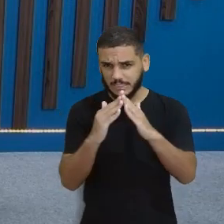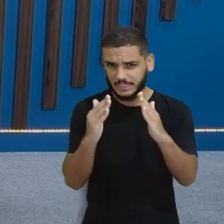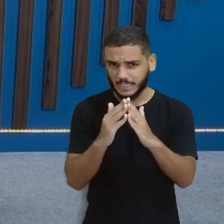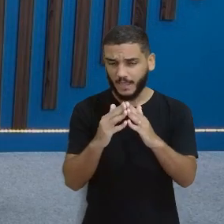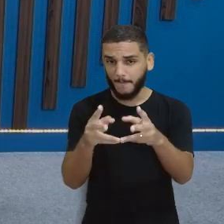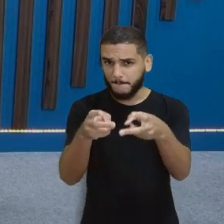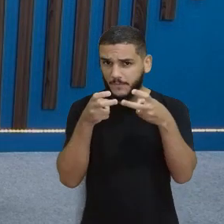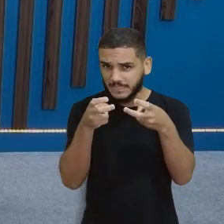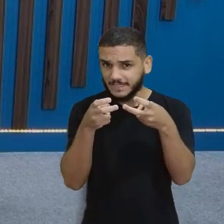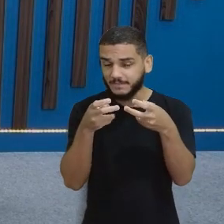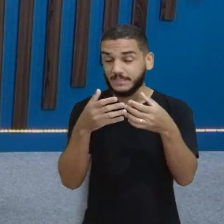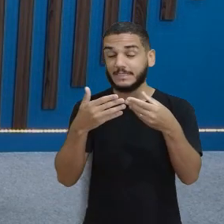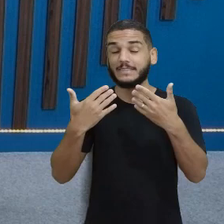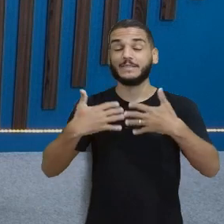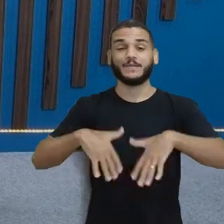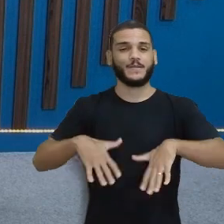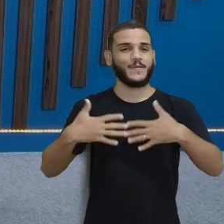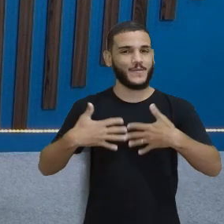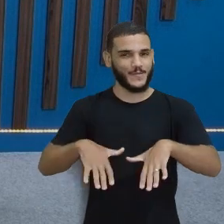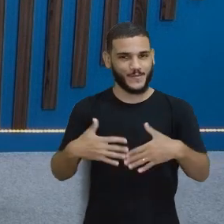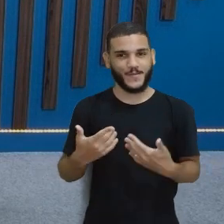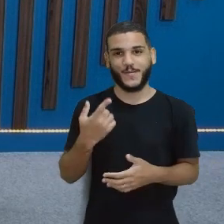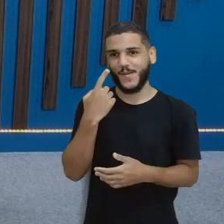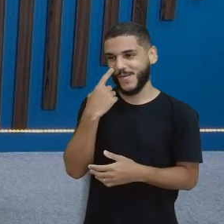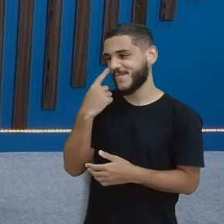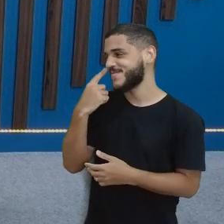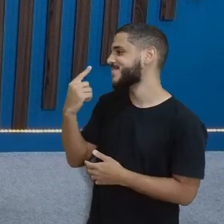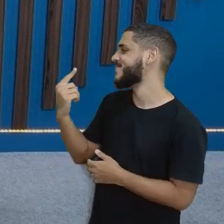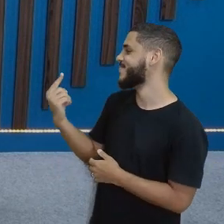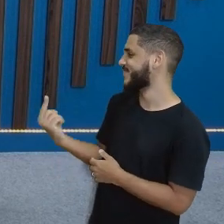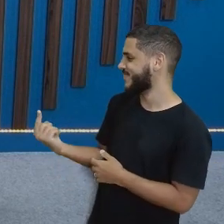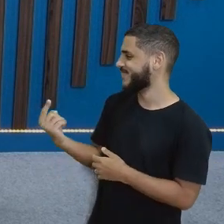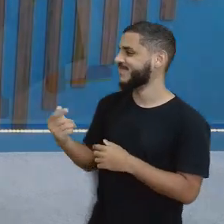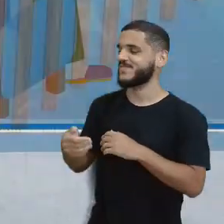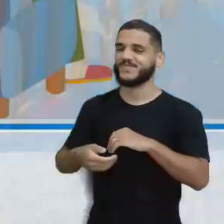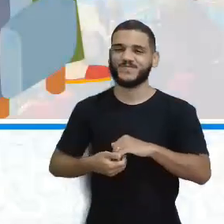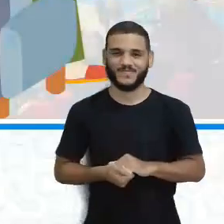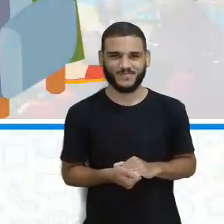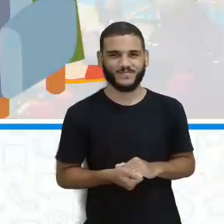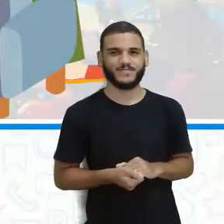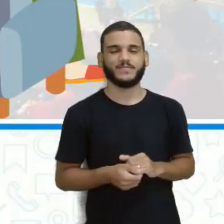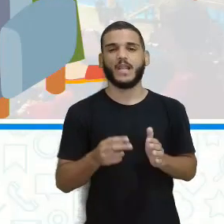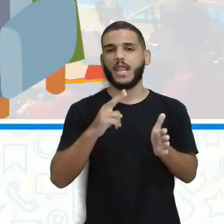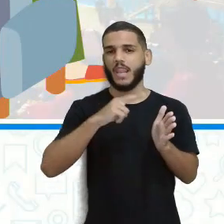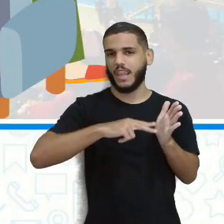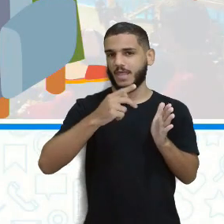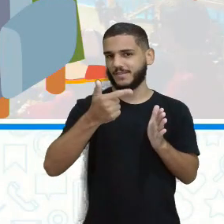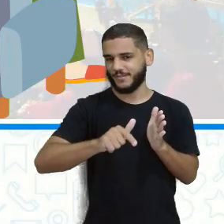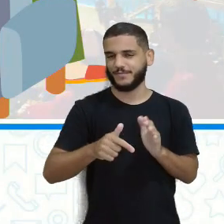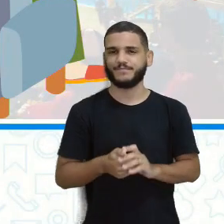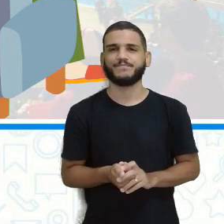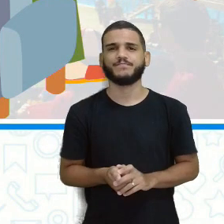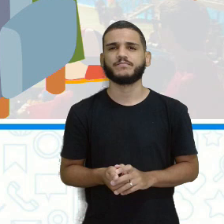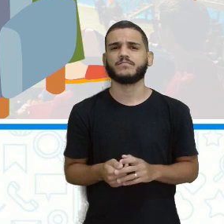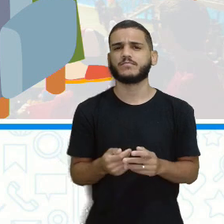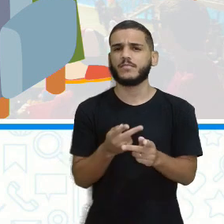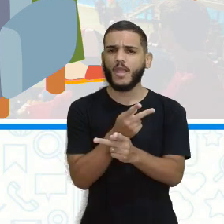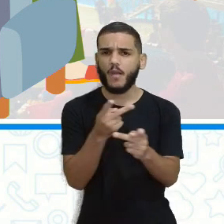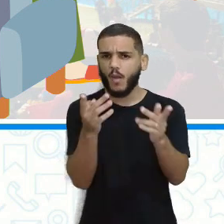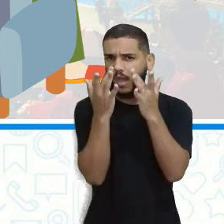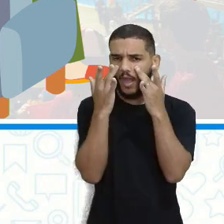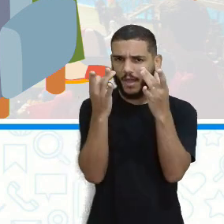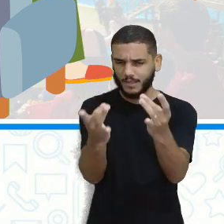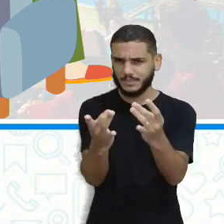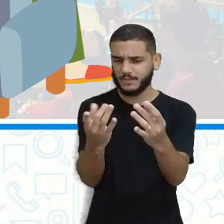já percebeu alguma rima aí nessa primeira estrofe dessa poesia? Vou ler novamente, tá certo? Fique atento,